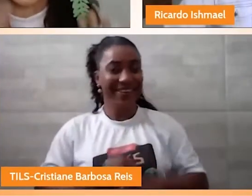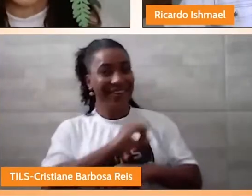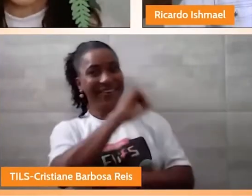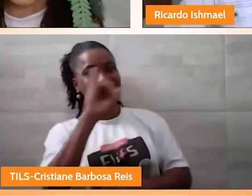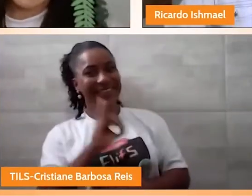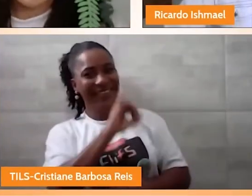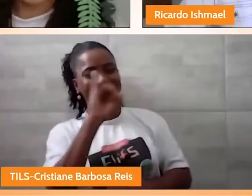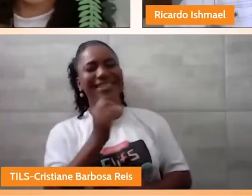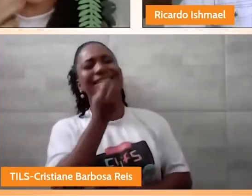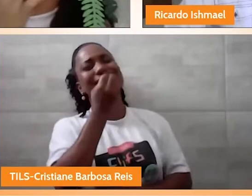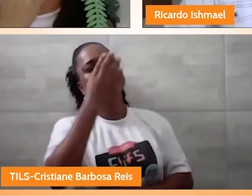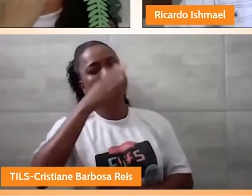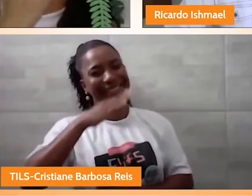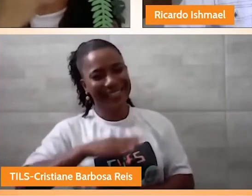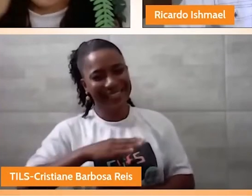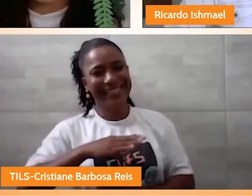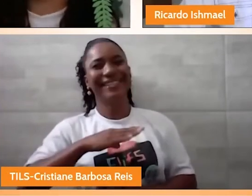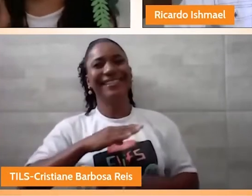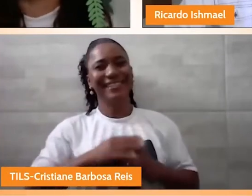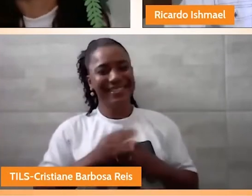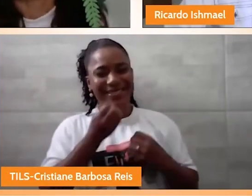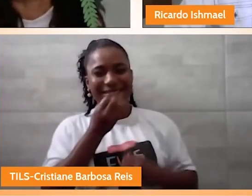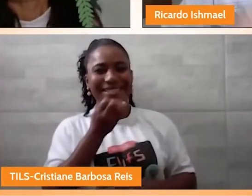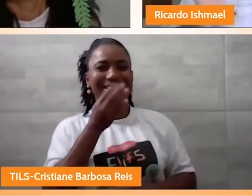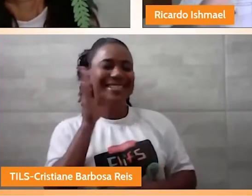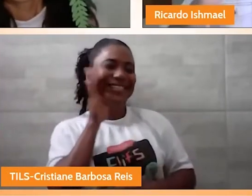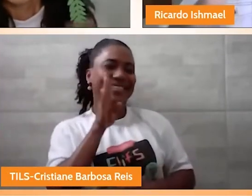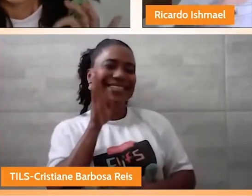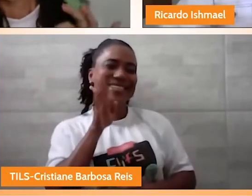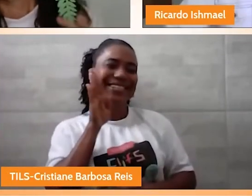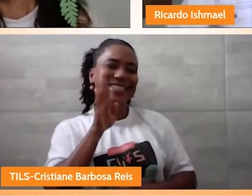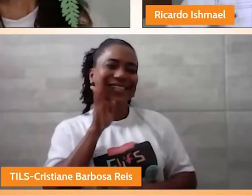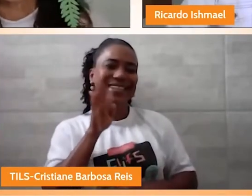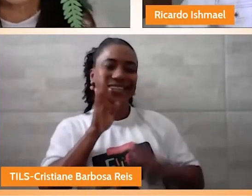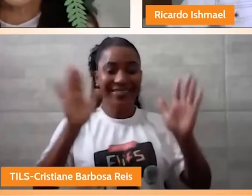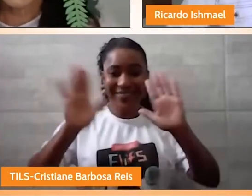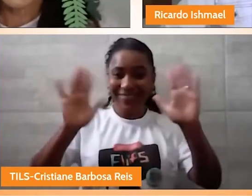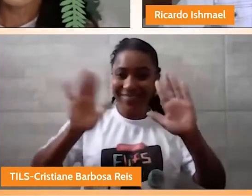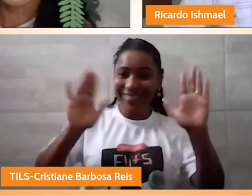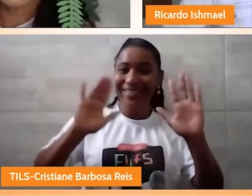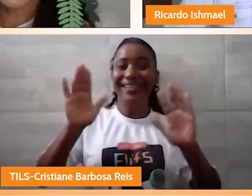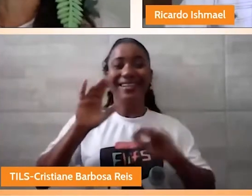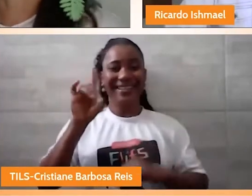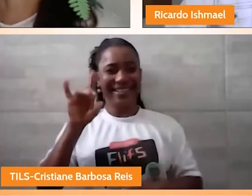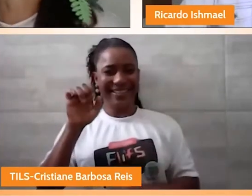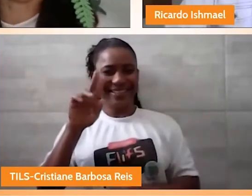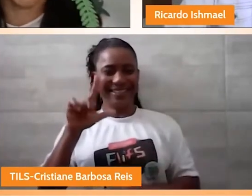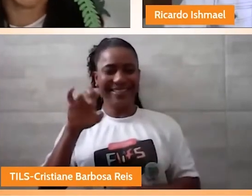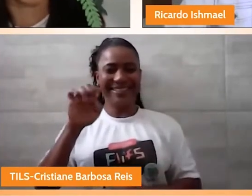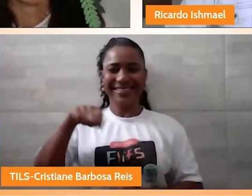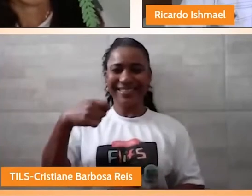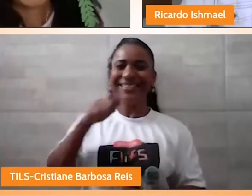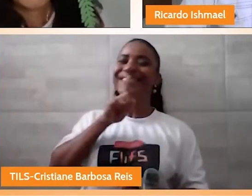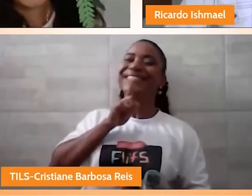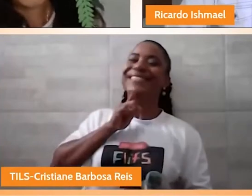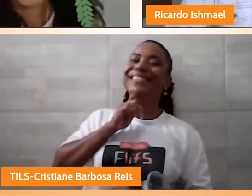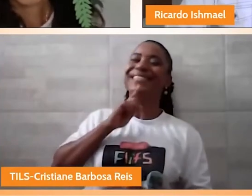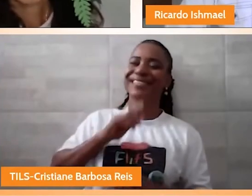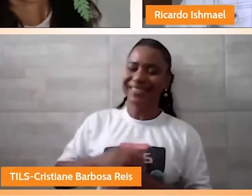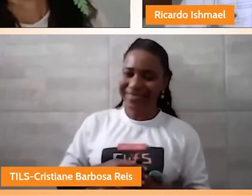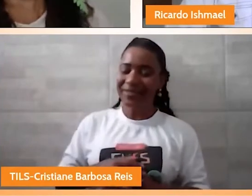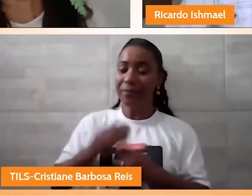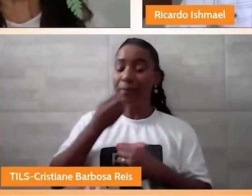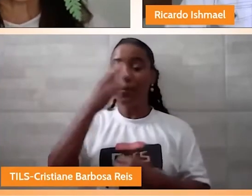Boa tarde! Que delícia! Oi, Darlene, oi, Cristiane. Boa tarde a todas e a todos aqui. Obrigado pelo